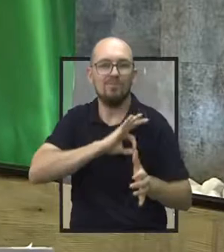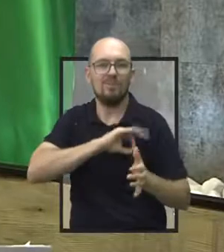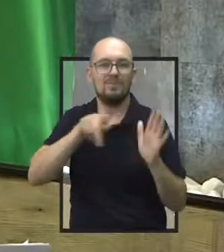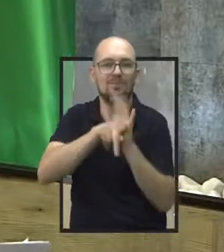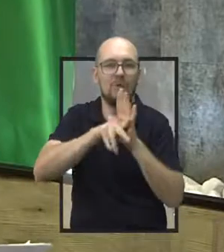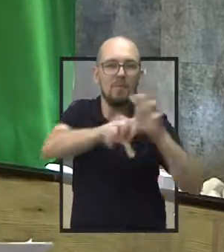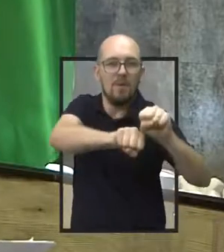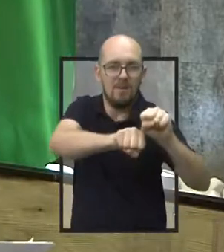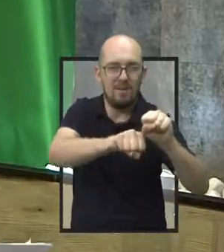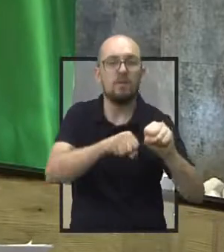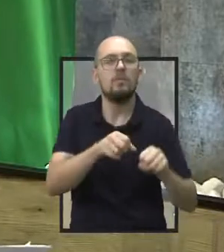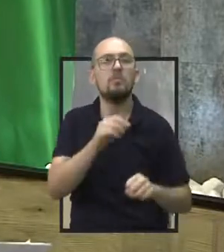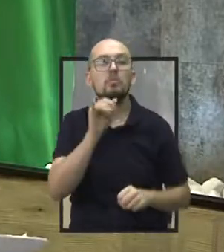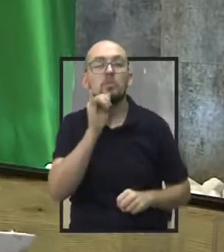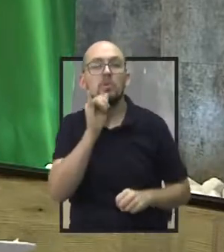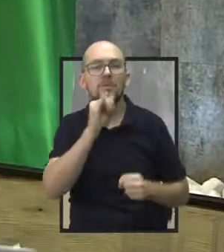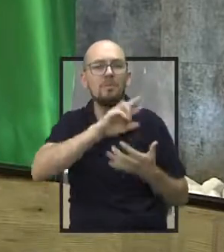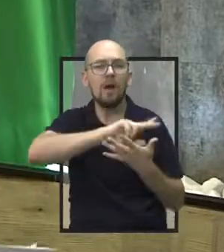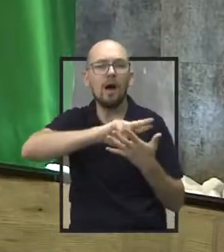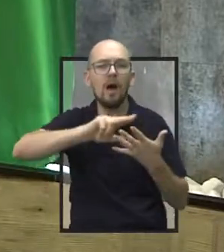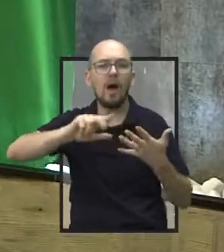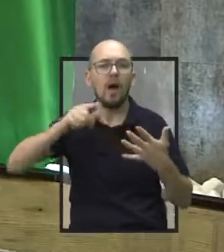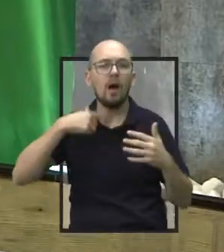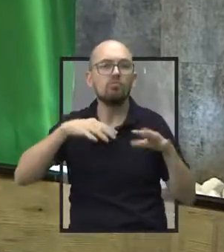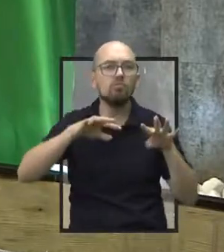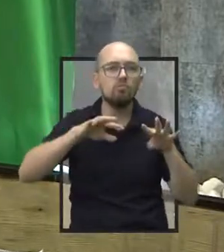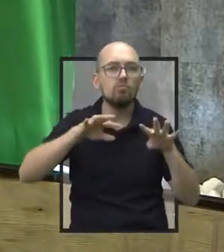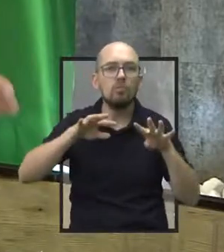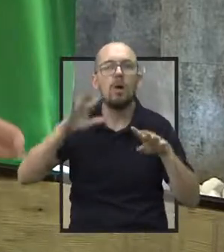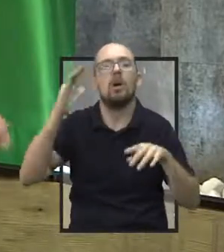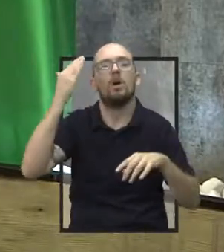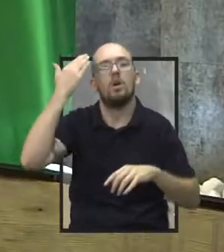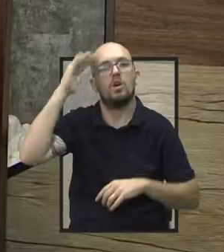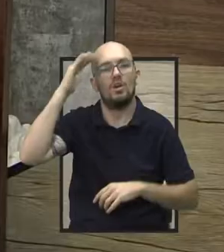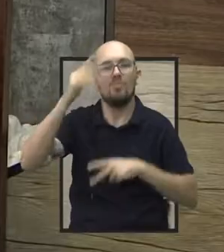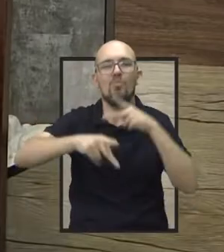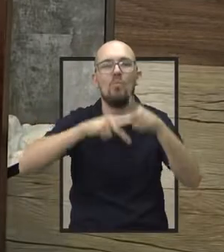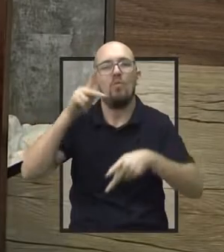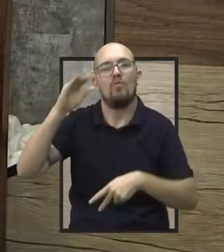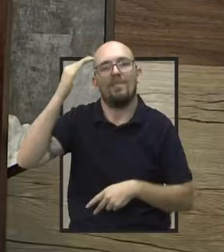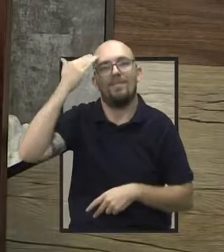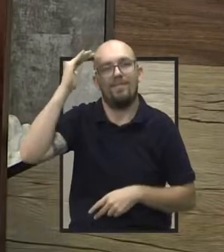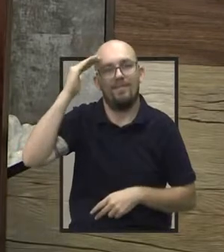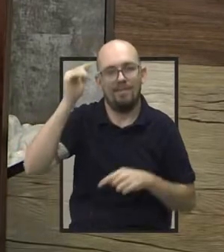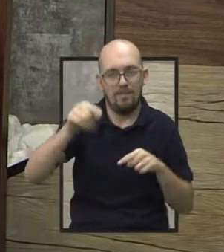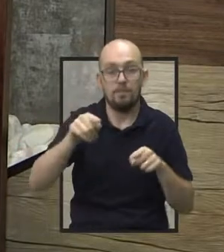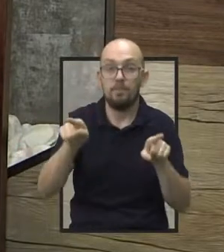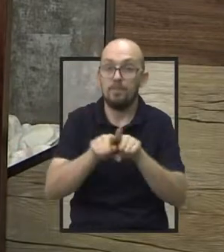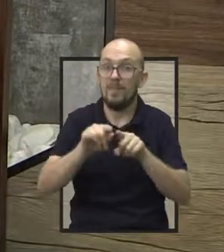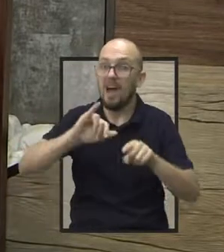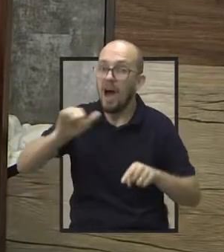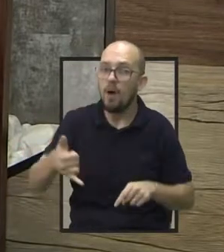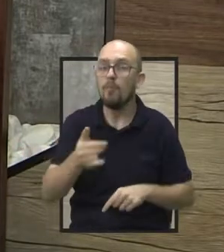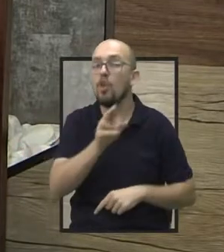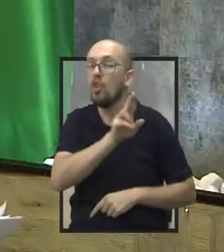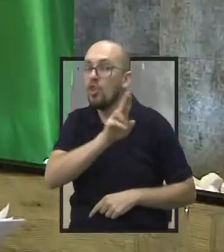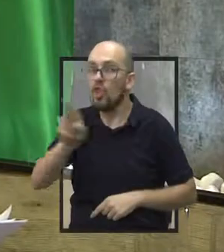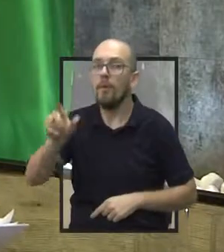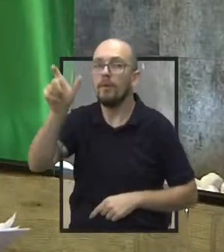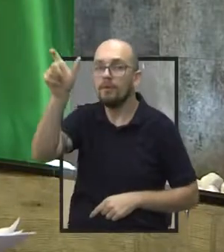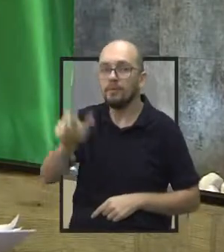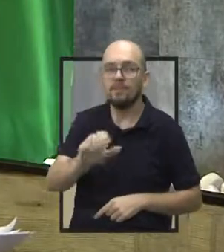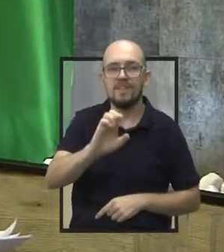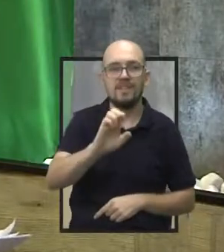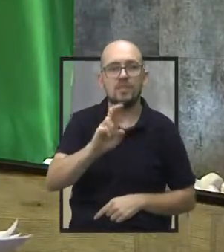E eu vejo também com bons olhos, até porque nós tivemos agora aproveitar a oportunidade, a nomeação do doutor